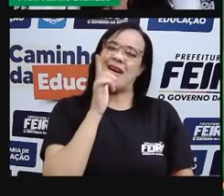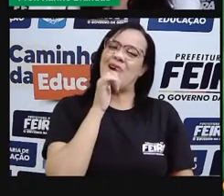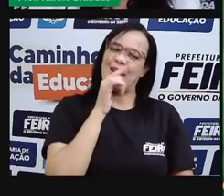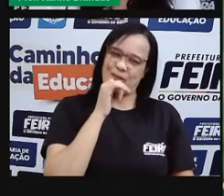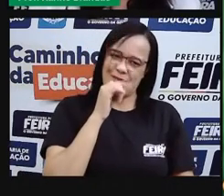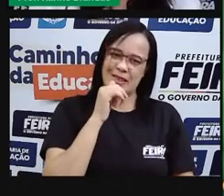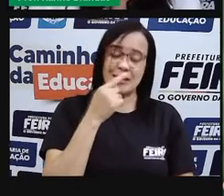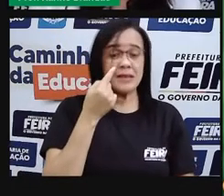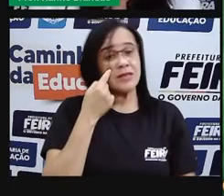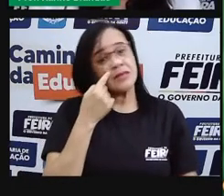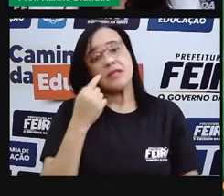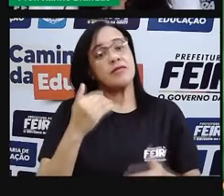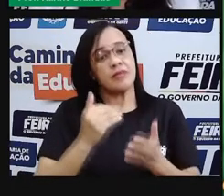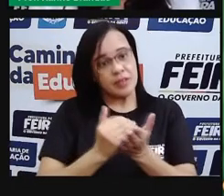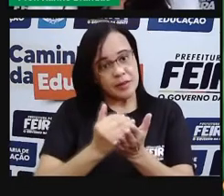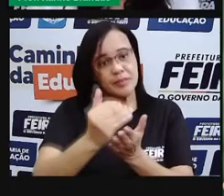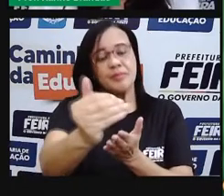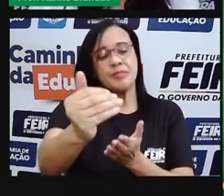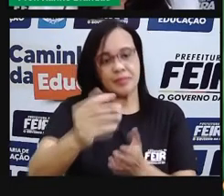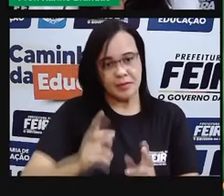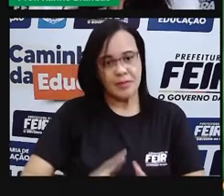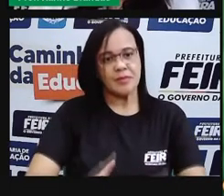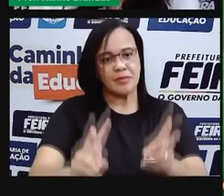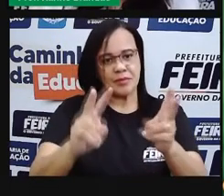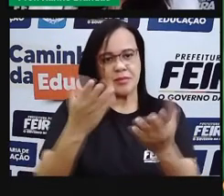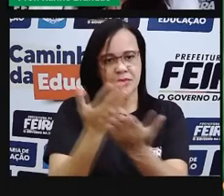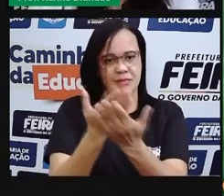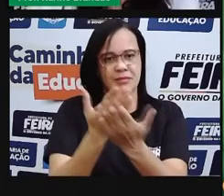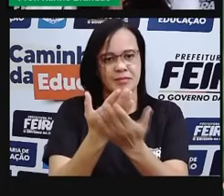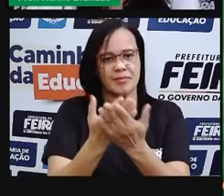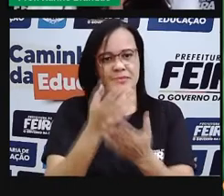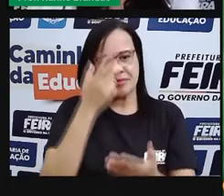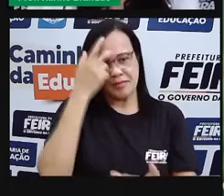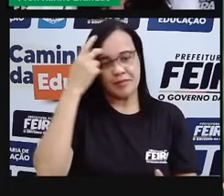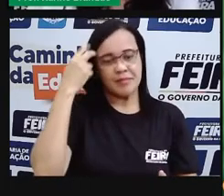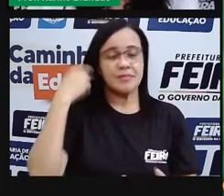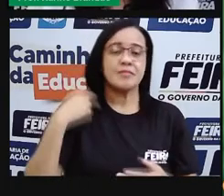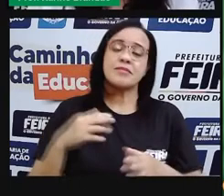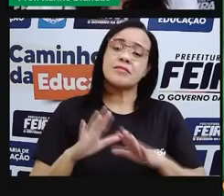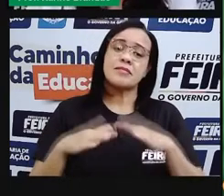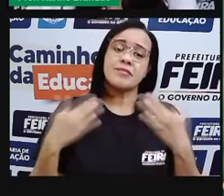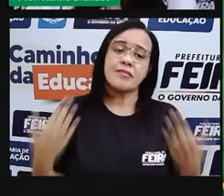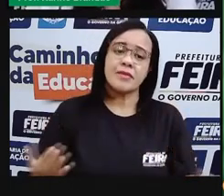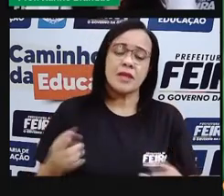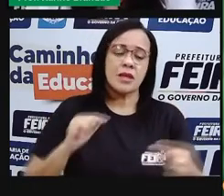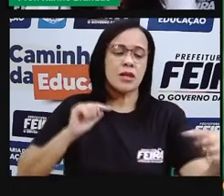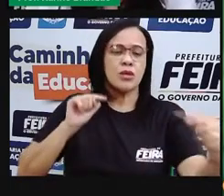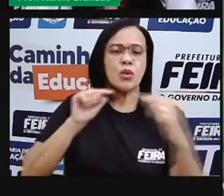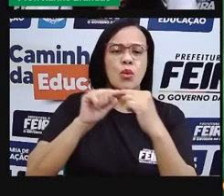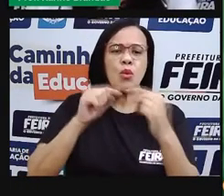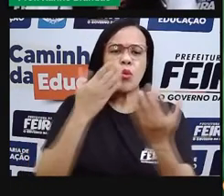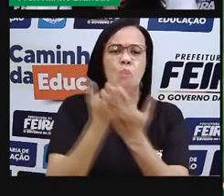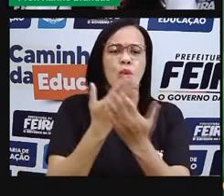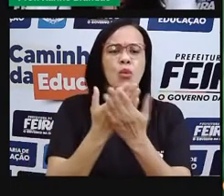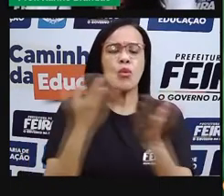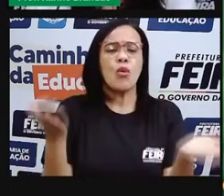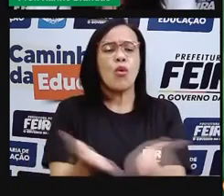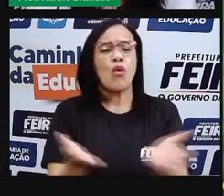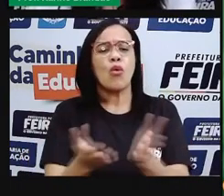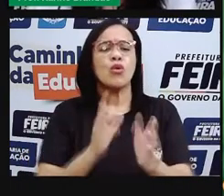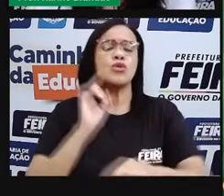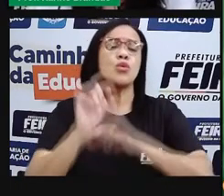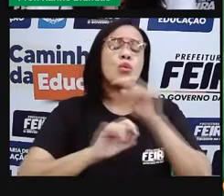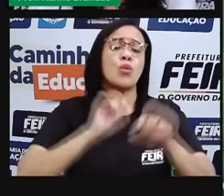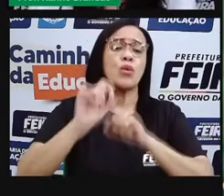muito mais a fundo na nossa aula de hoje. Então, quais são os objetivos da aula? Relatar a